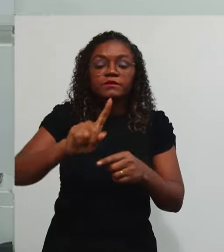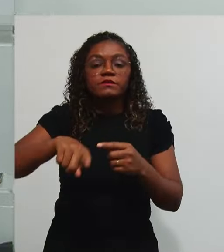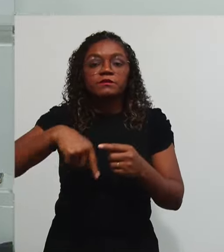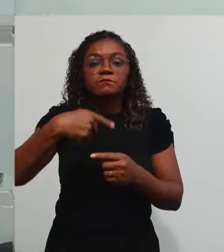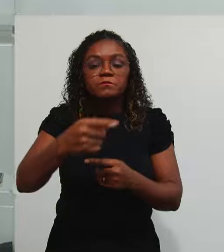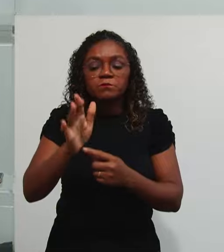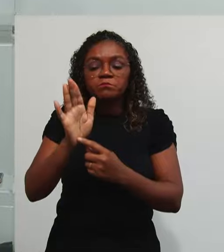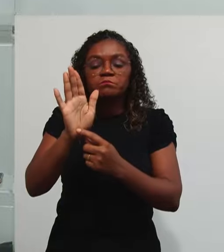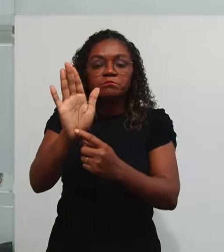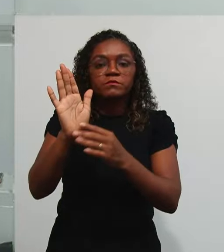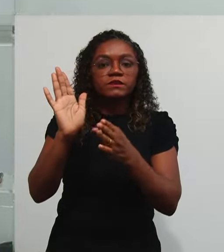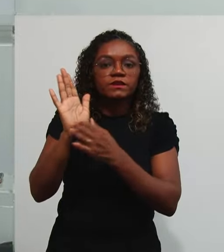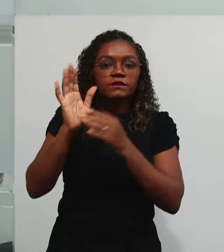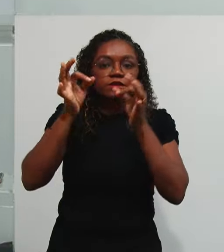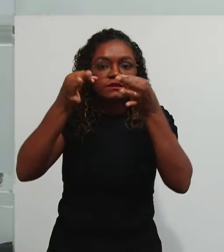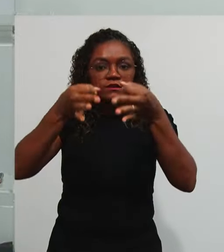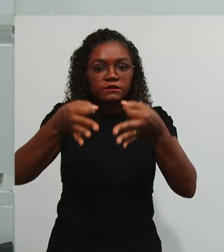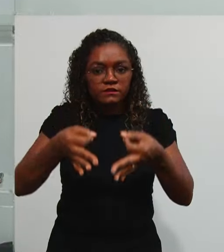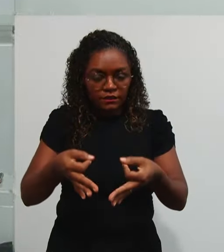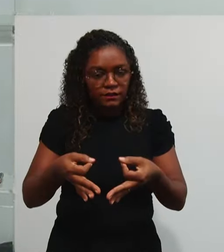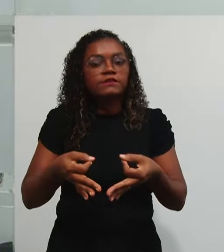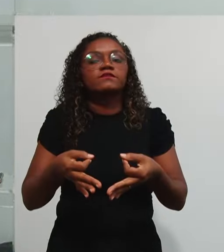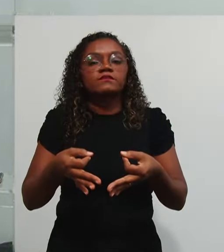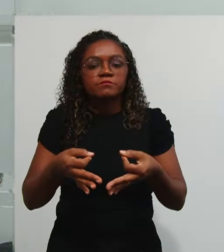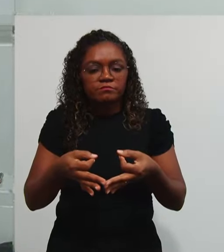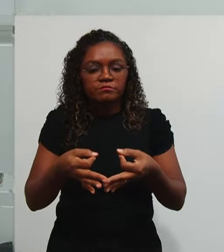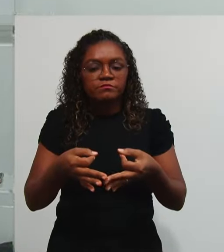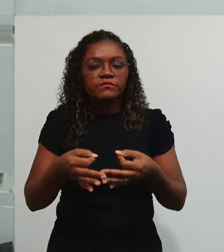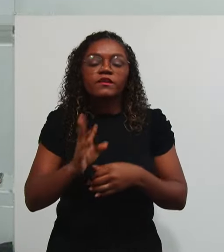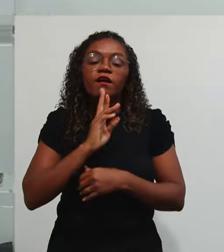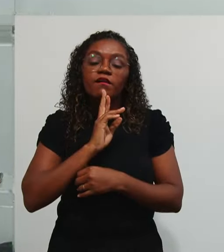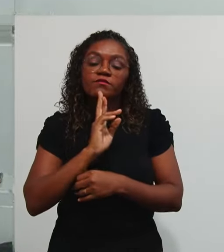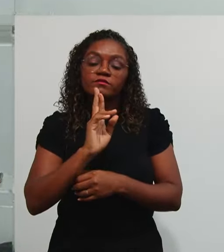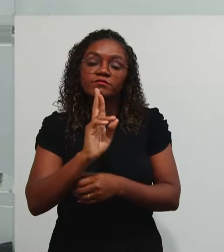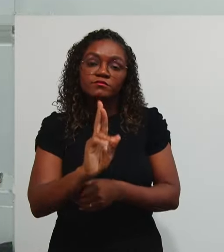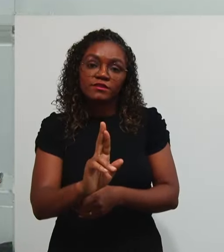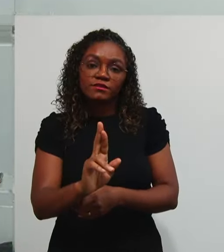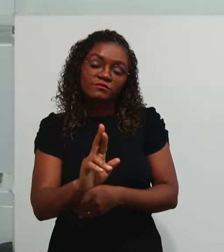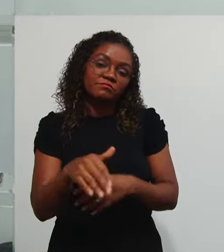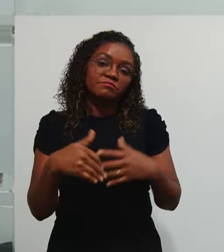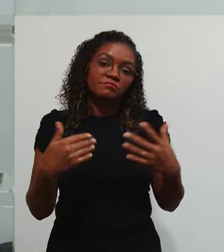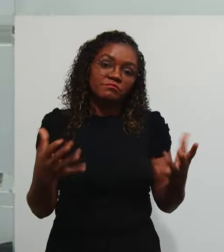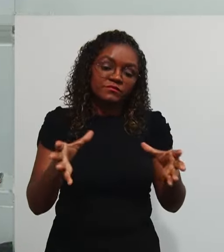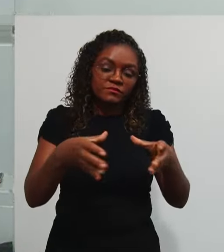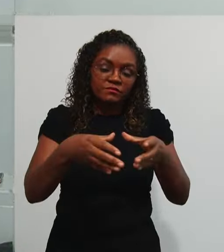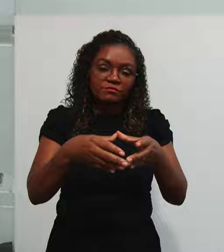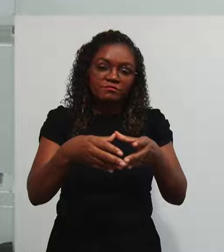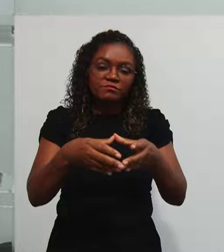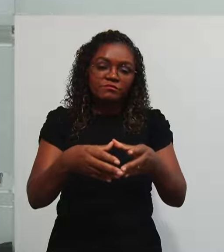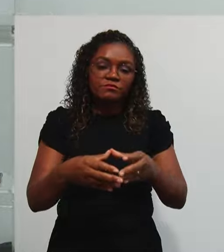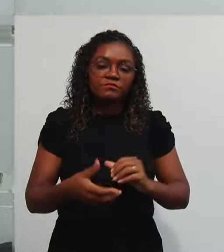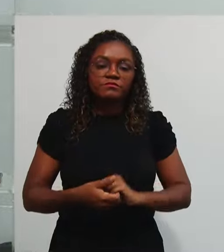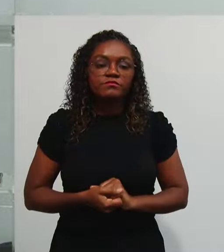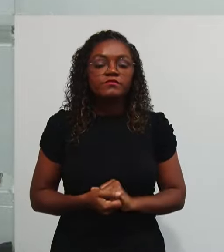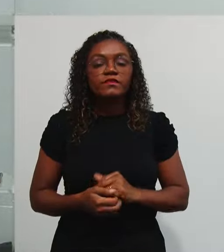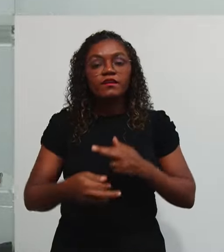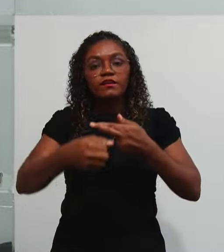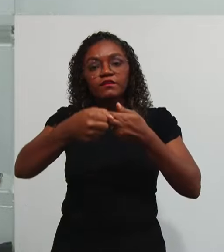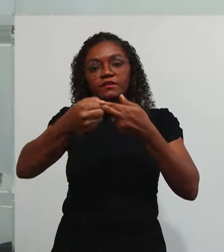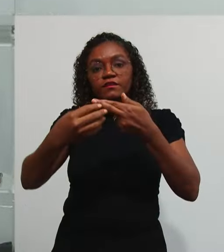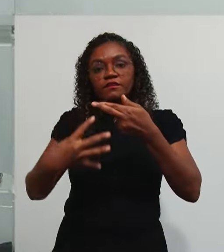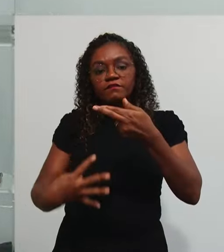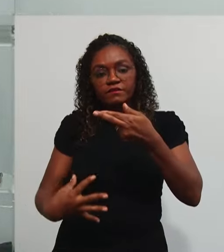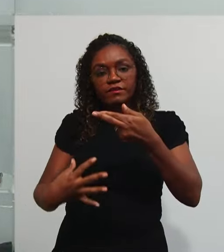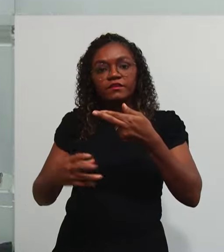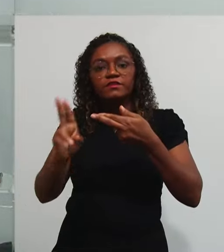Uma prestação De contas Fidedigna Ao resultado Esperado Por uma coletividade As nossas referências